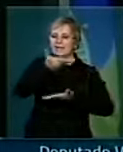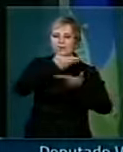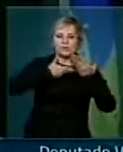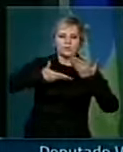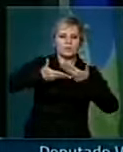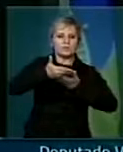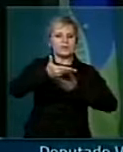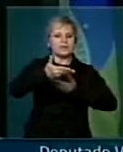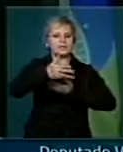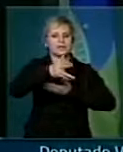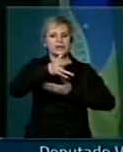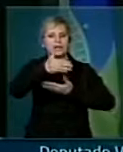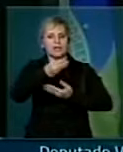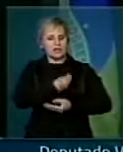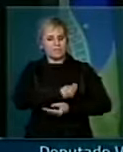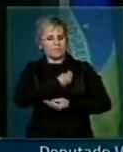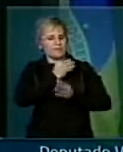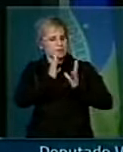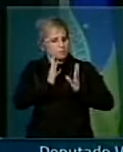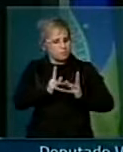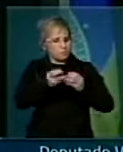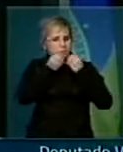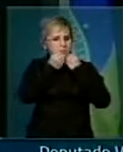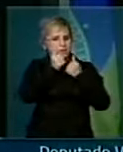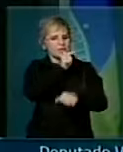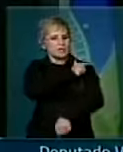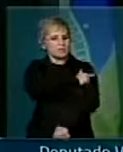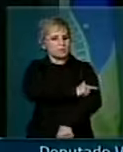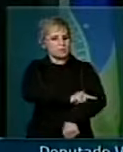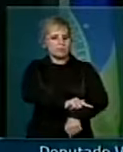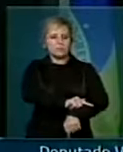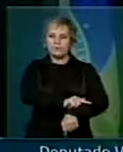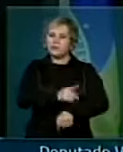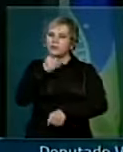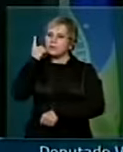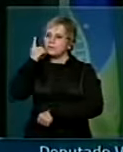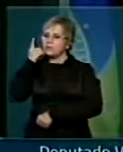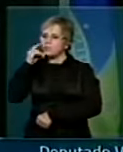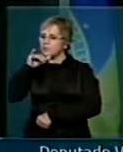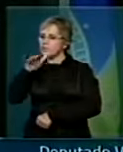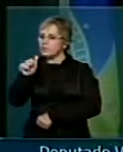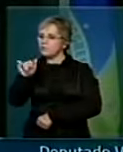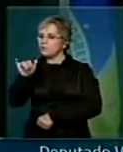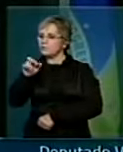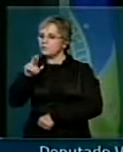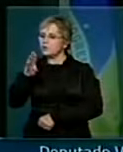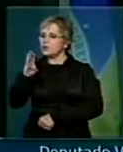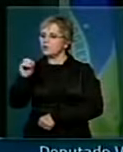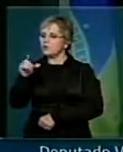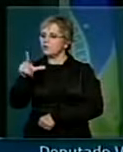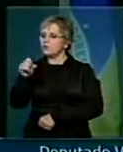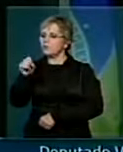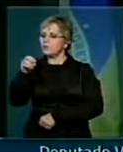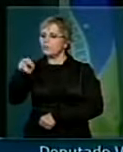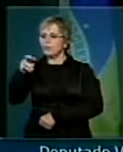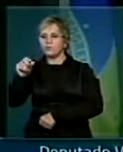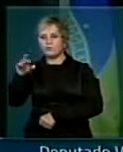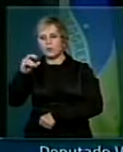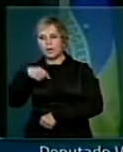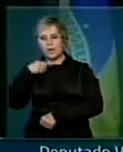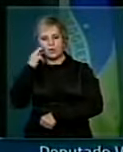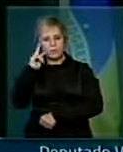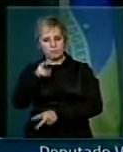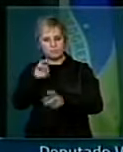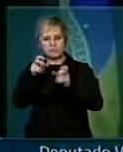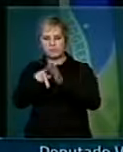promíscuos. Aliás, o deputado Jair Bolsonaro, quando eu entrei aqui, eu captei as suas mensagens reacionárias de